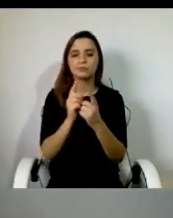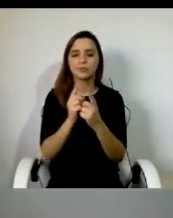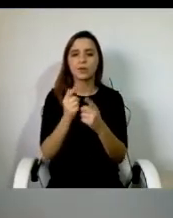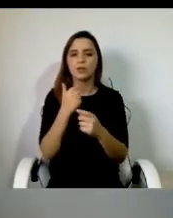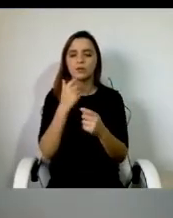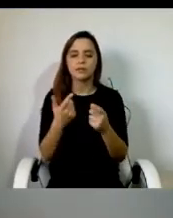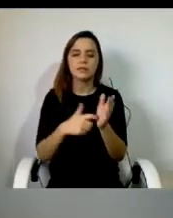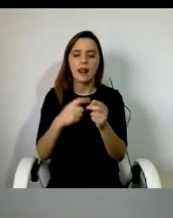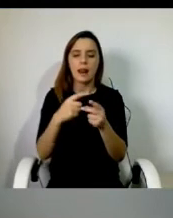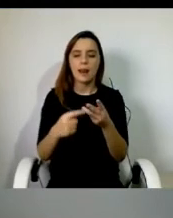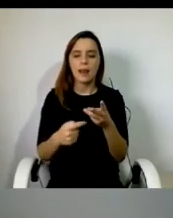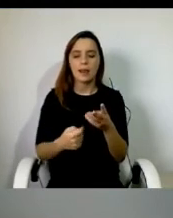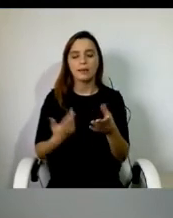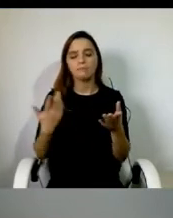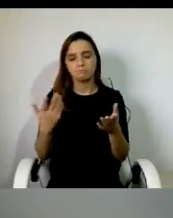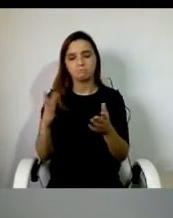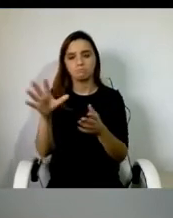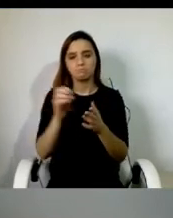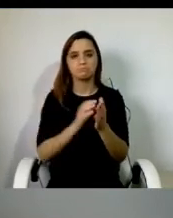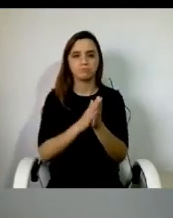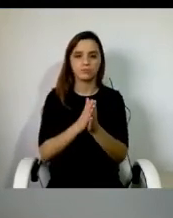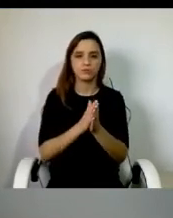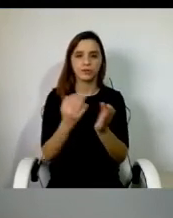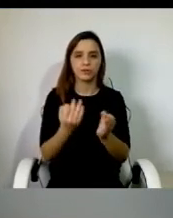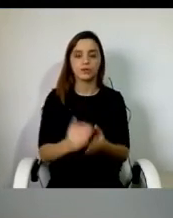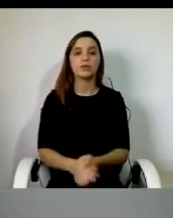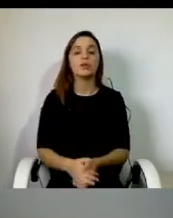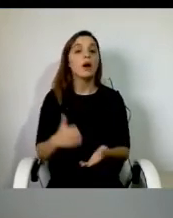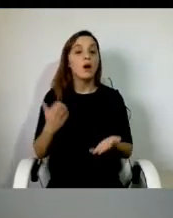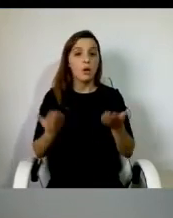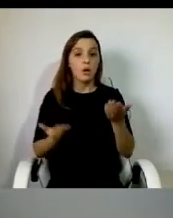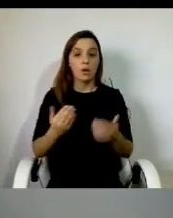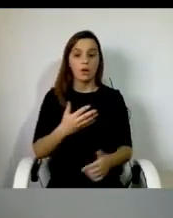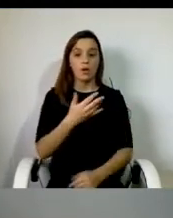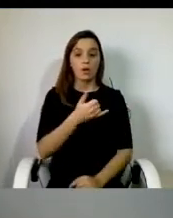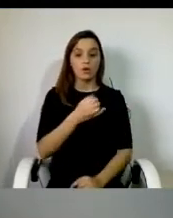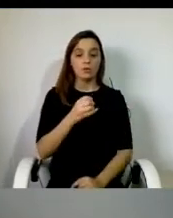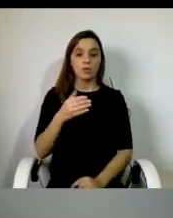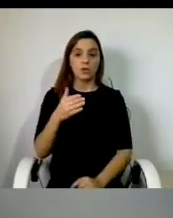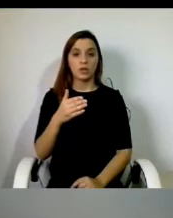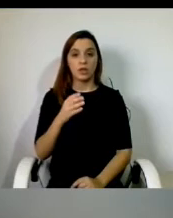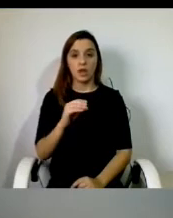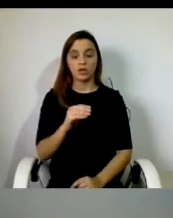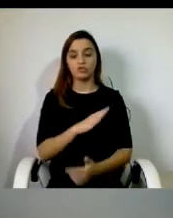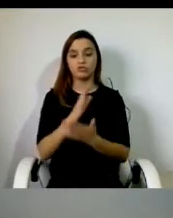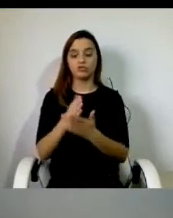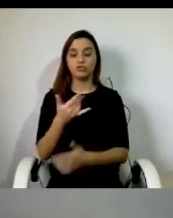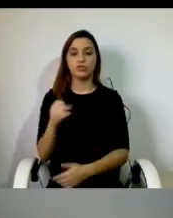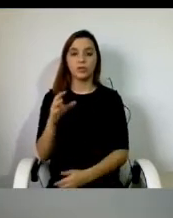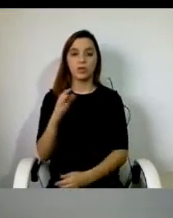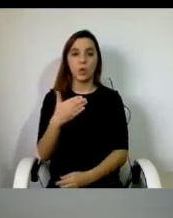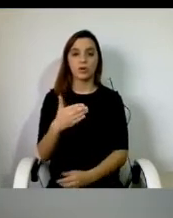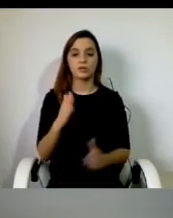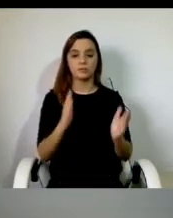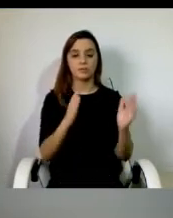Podemos fazer uma breve comparação. Entre 2011, 2010, 2011 e 2018, a APN